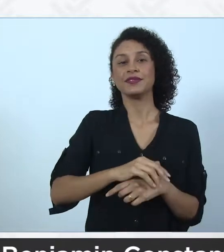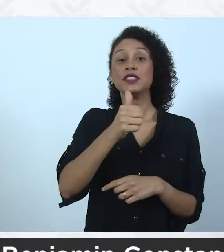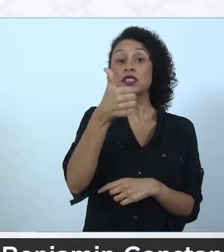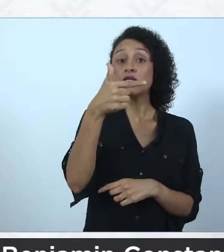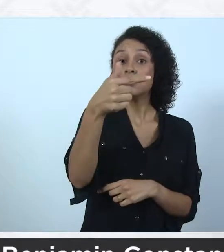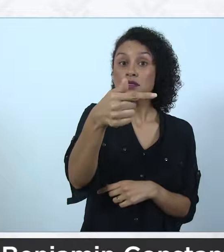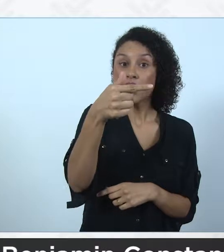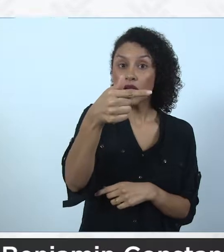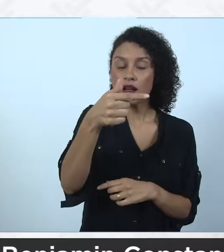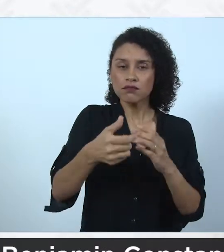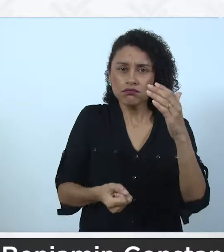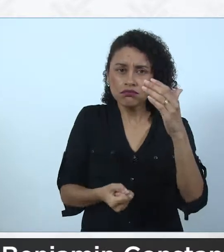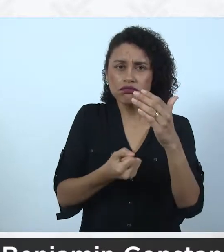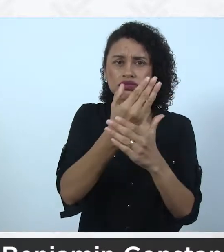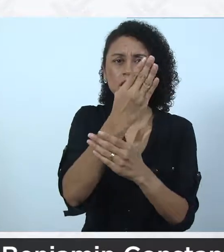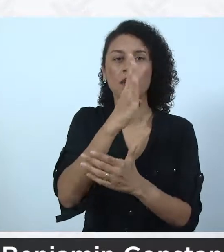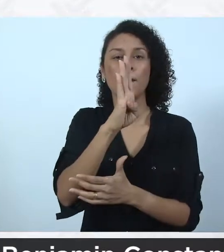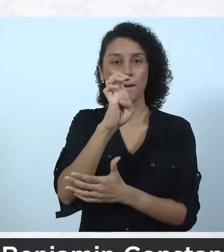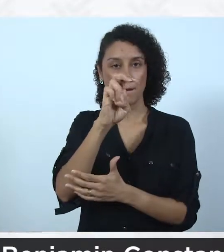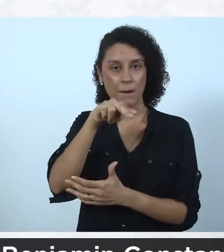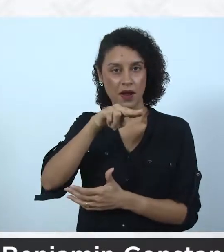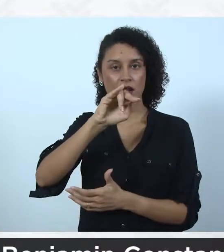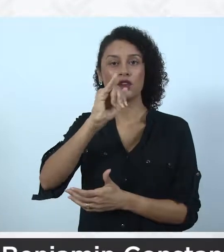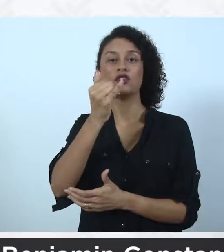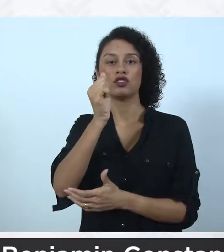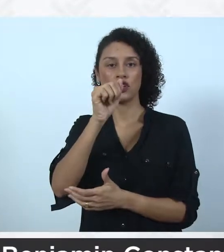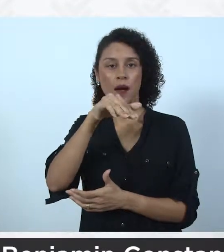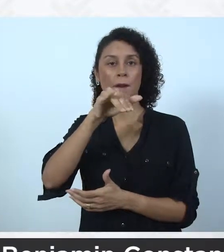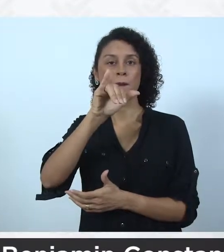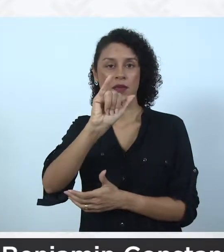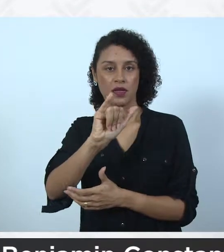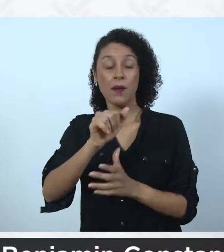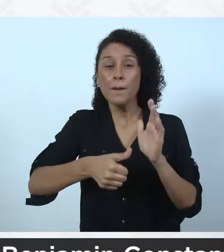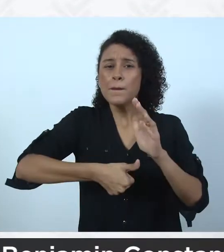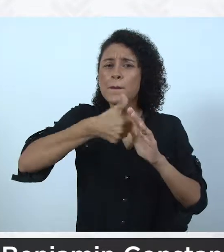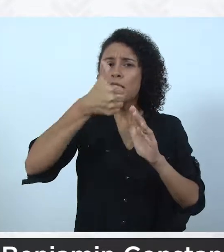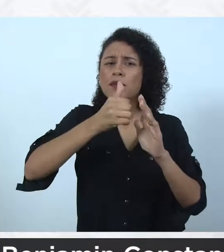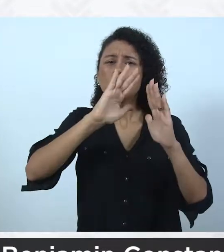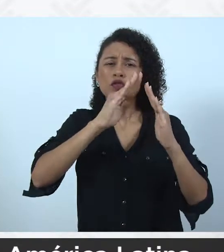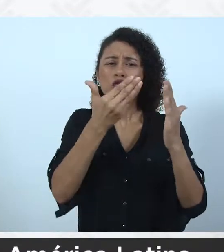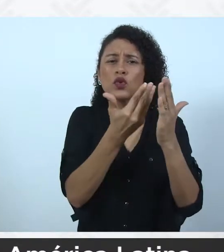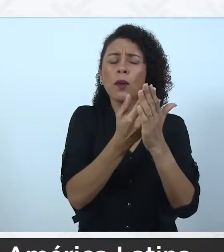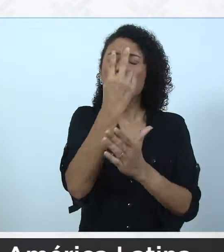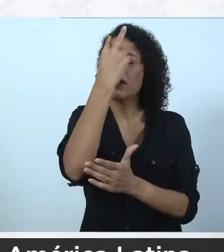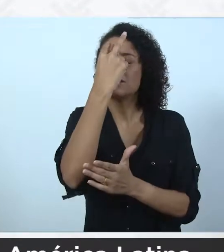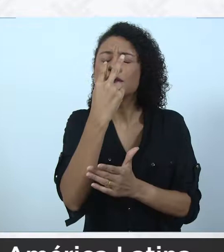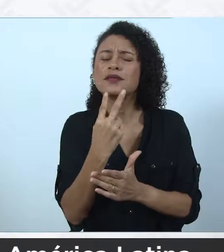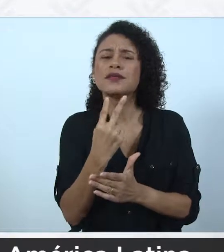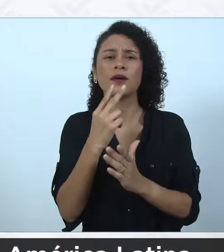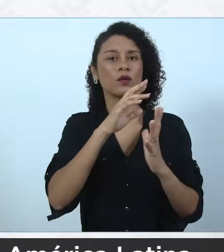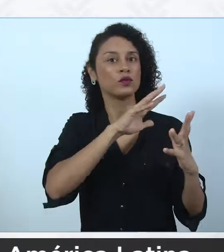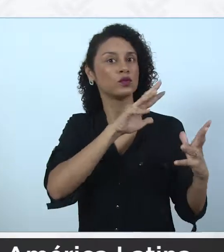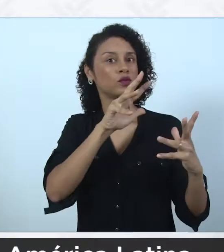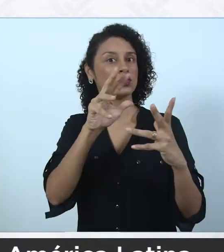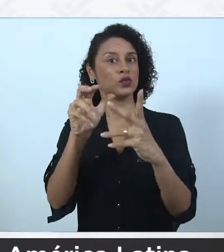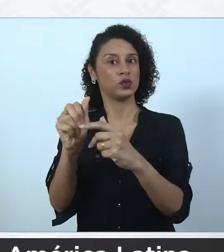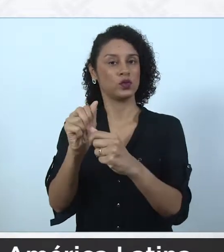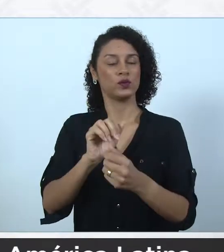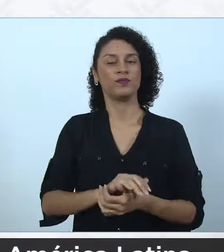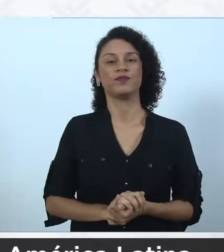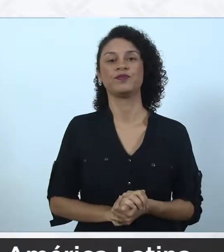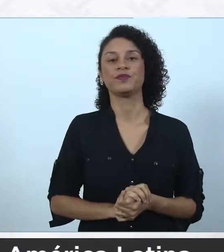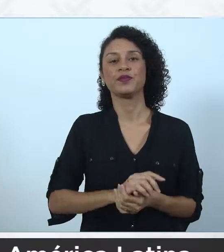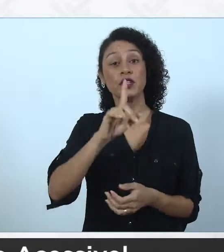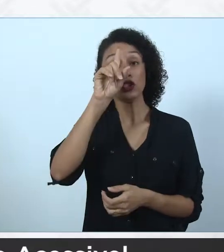17, Dia da Fundação do Instituto Benjamin Constant, Primeira Escola para Cegos da